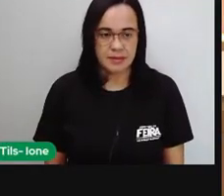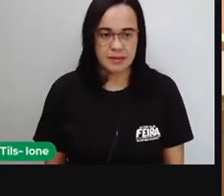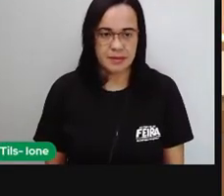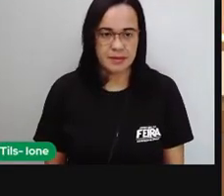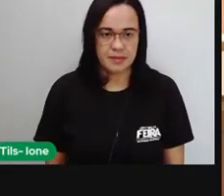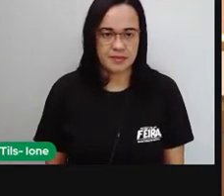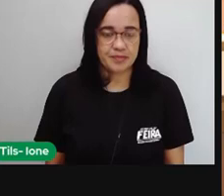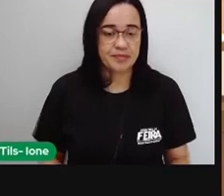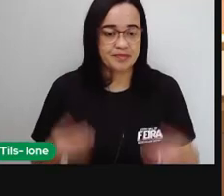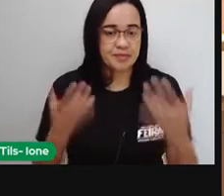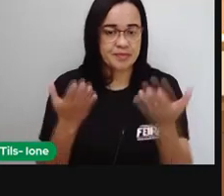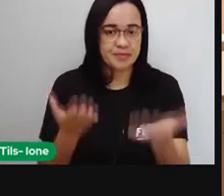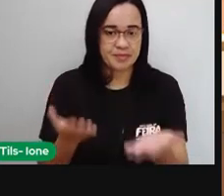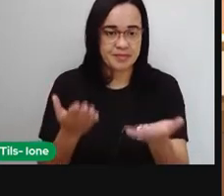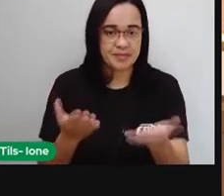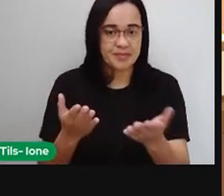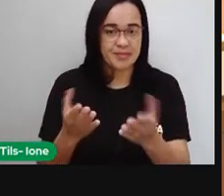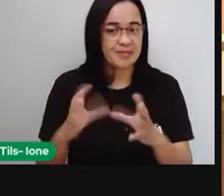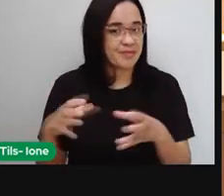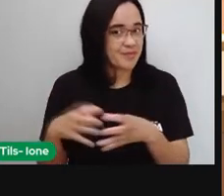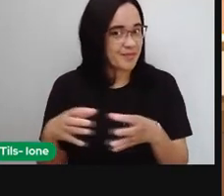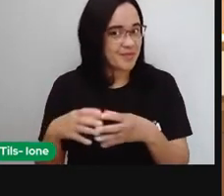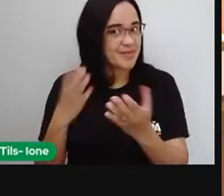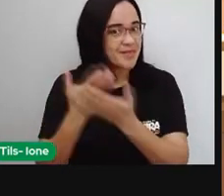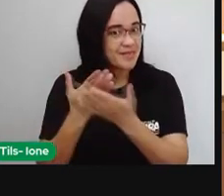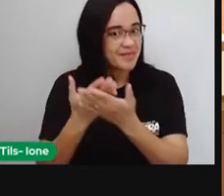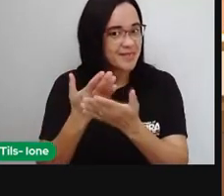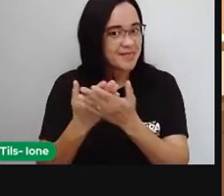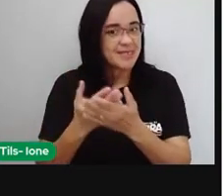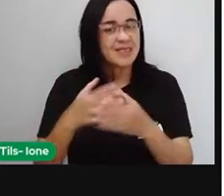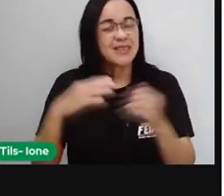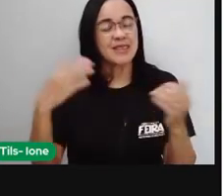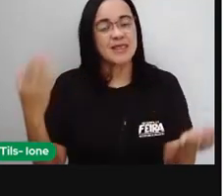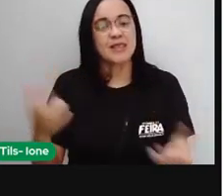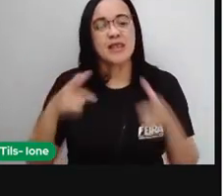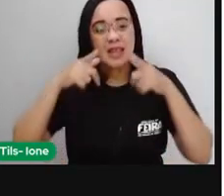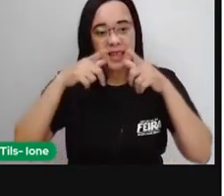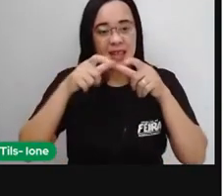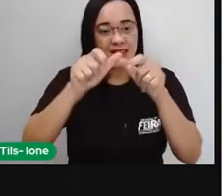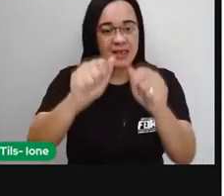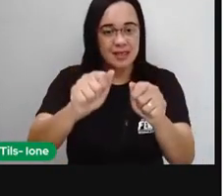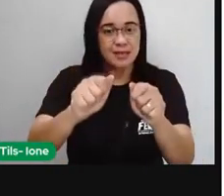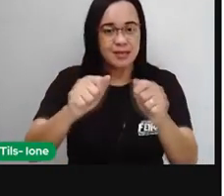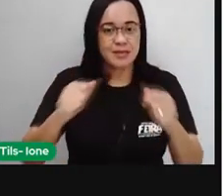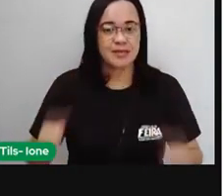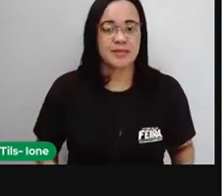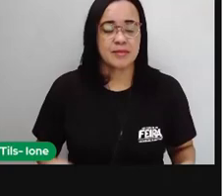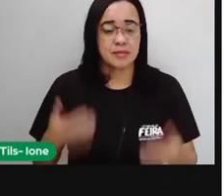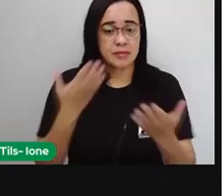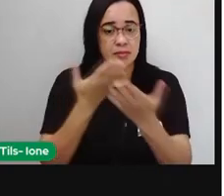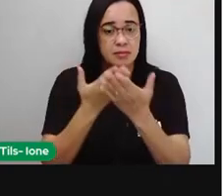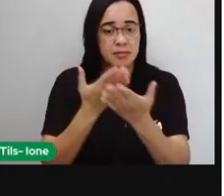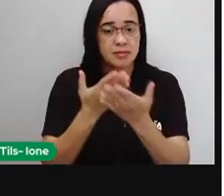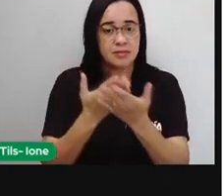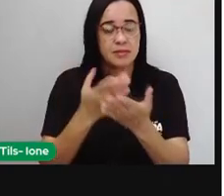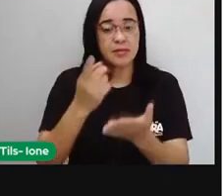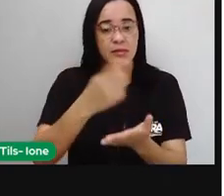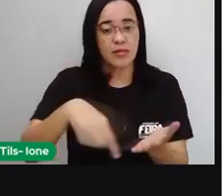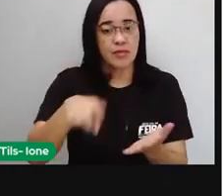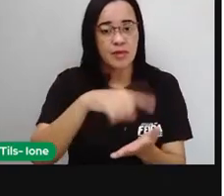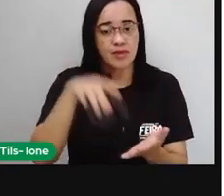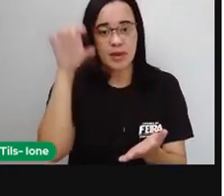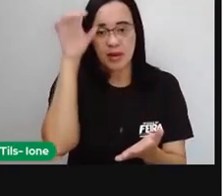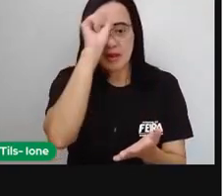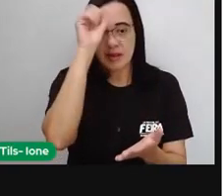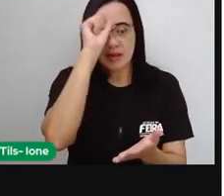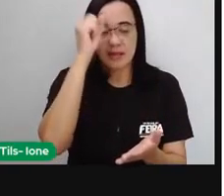Olha só, turma, nossa aula é de linguagens. E aí, nessa aula de linguagens, nós